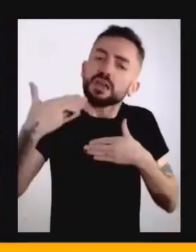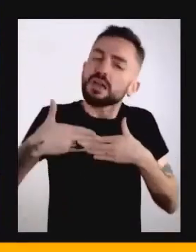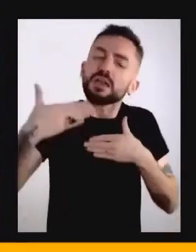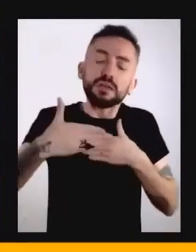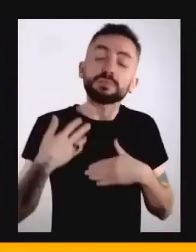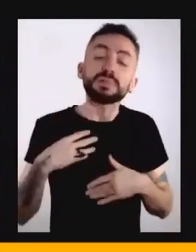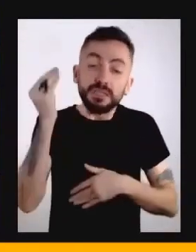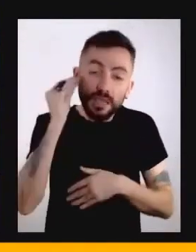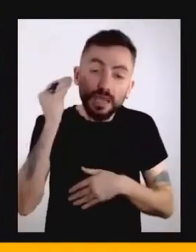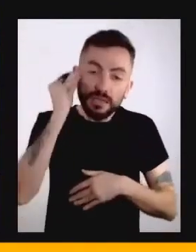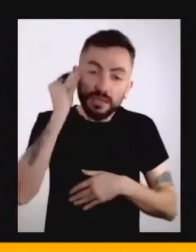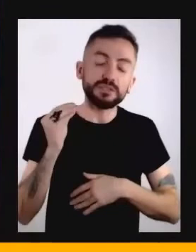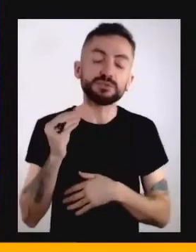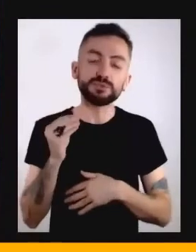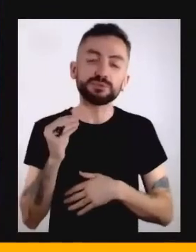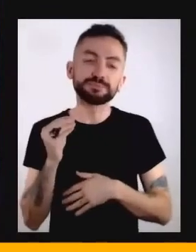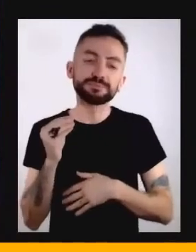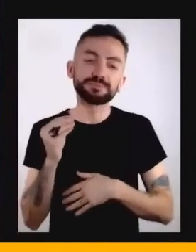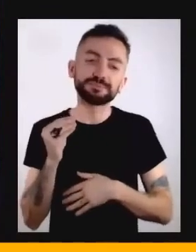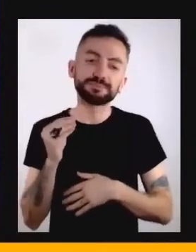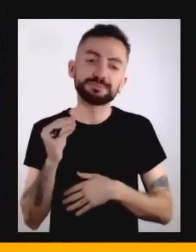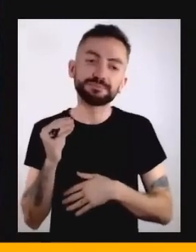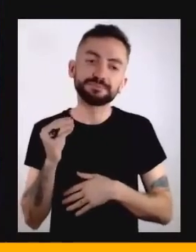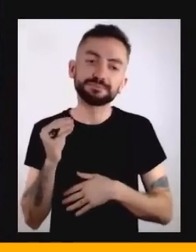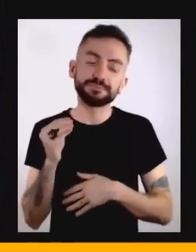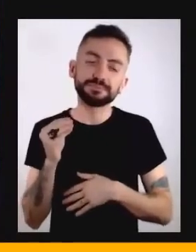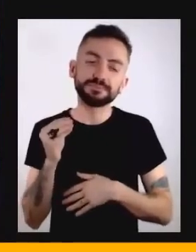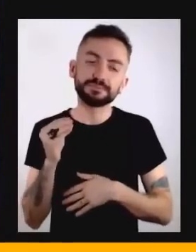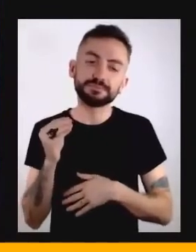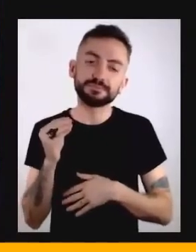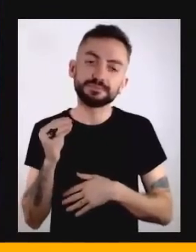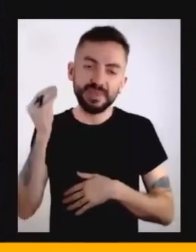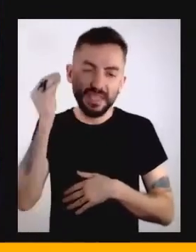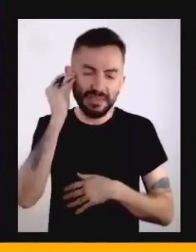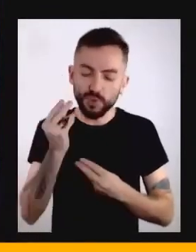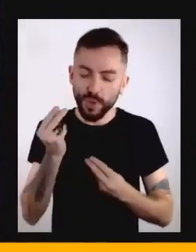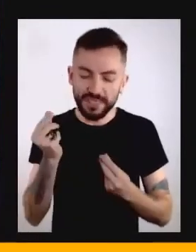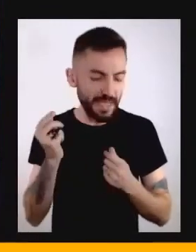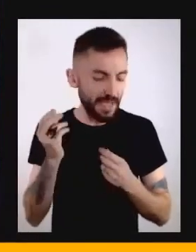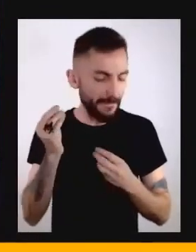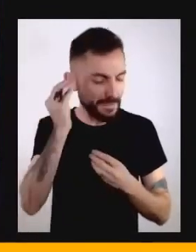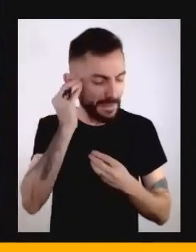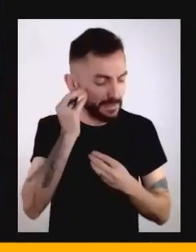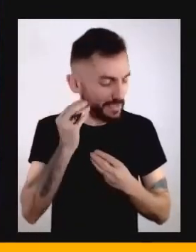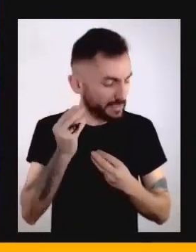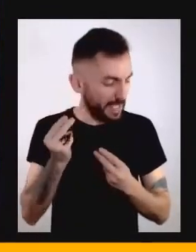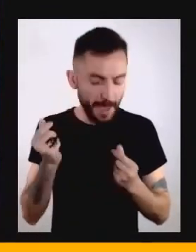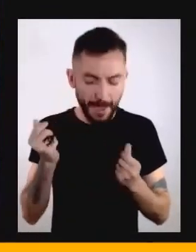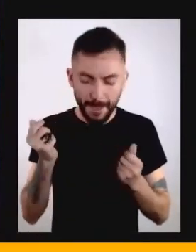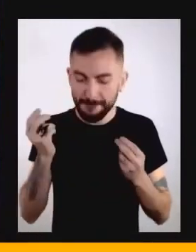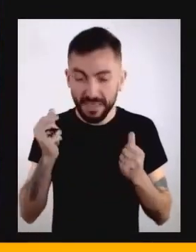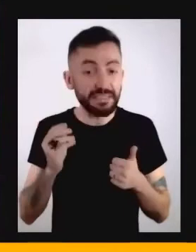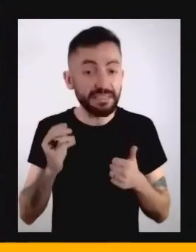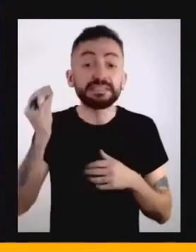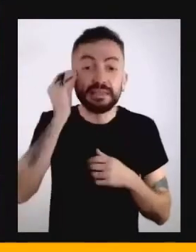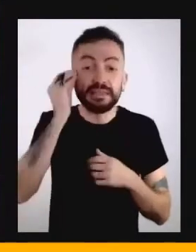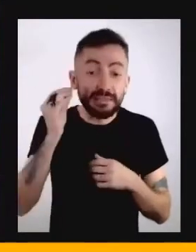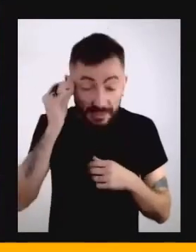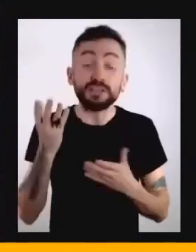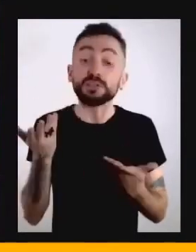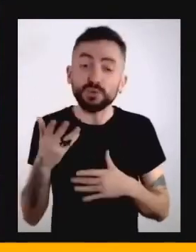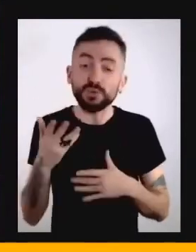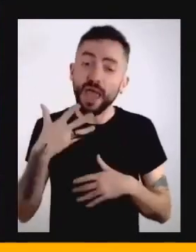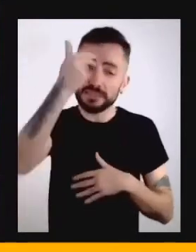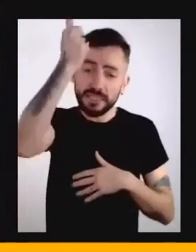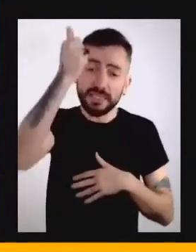correr atrás dessa aceleração,